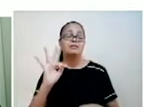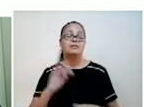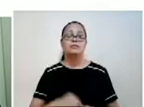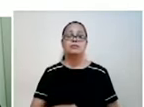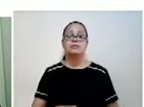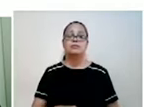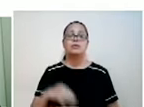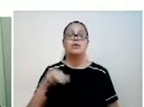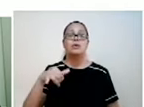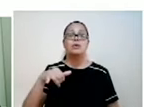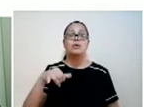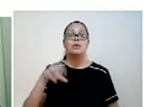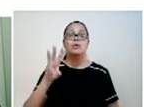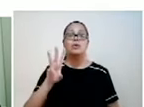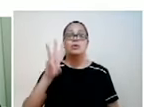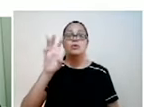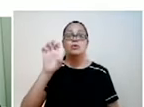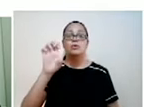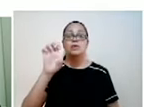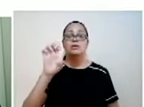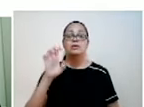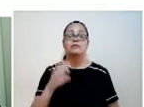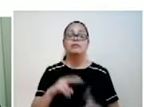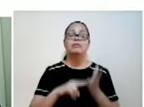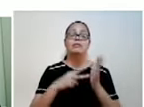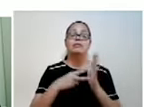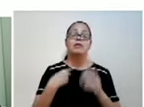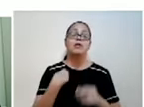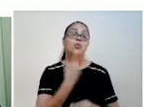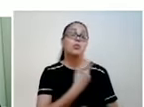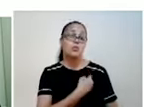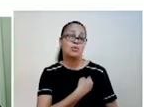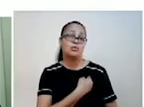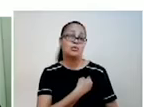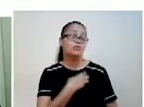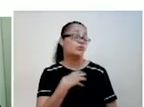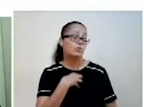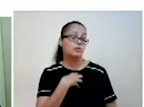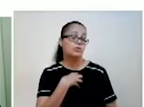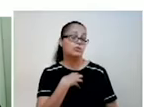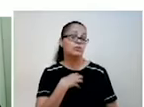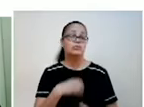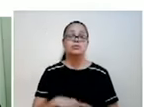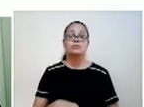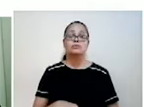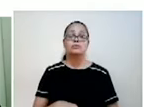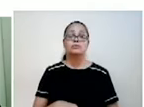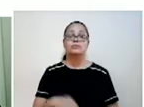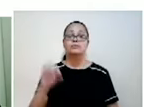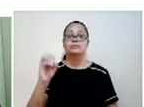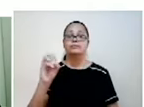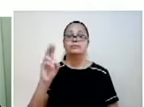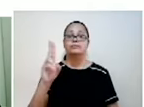a nós mesmos? A gente diz o quê? Our selves. Nós mesmos, nós mesmas. Lembrando